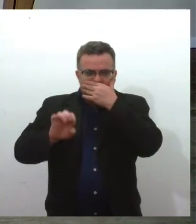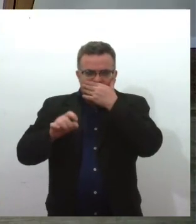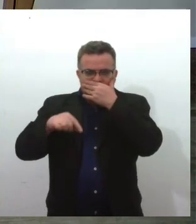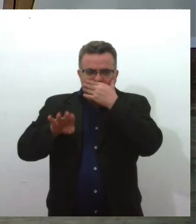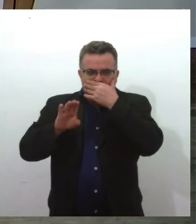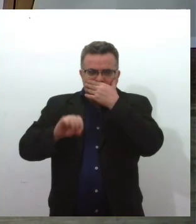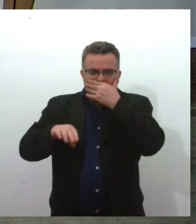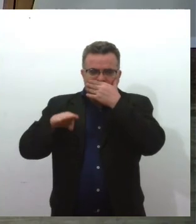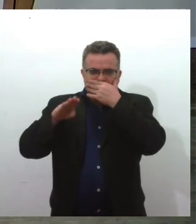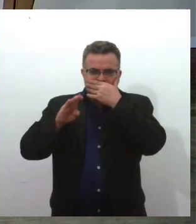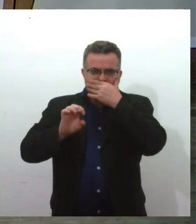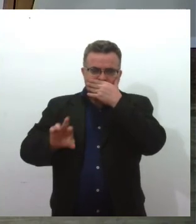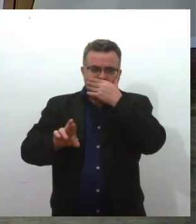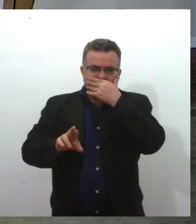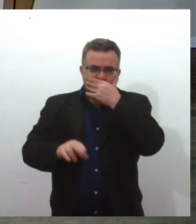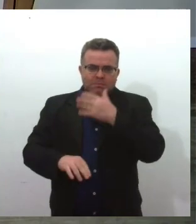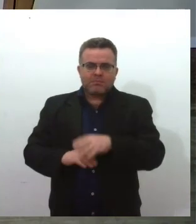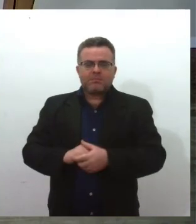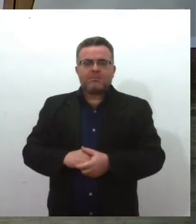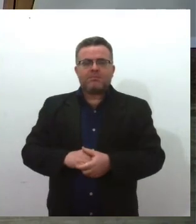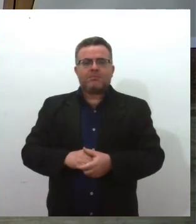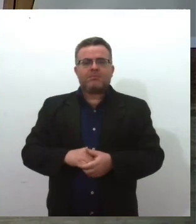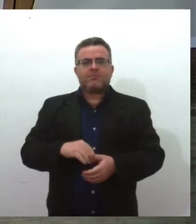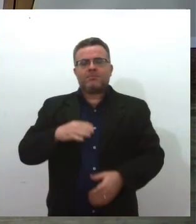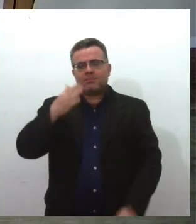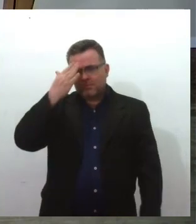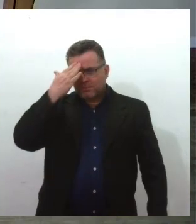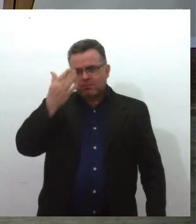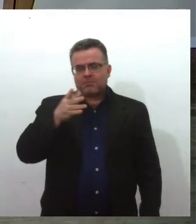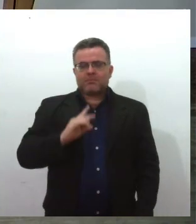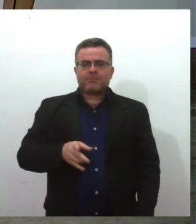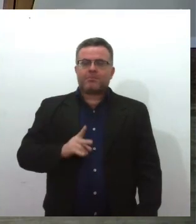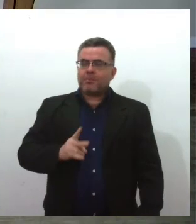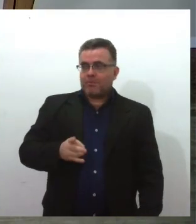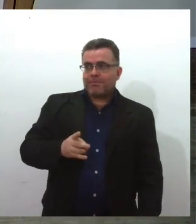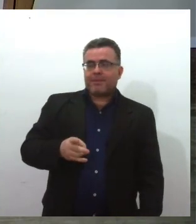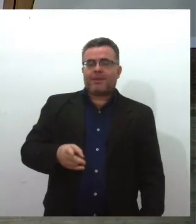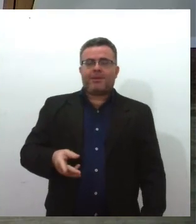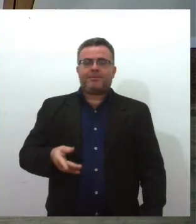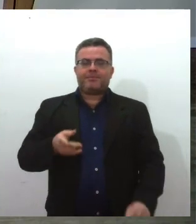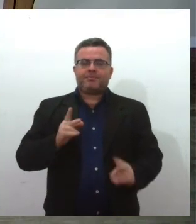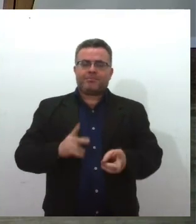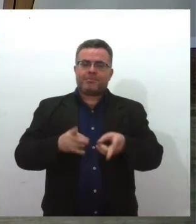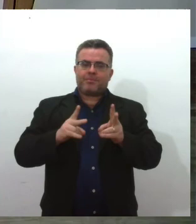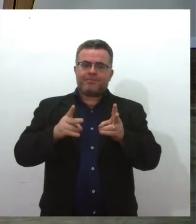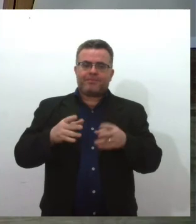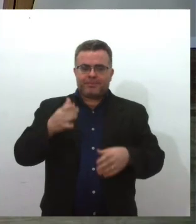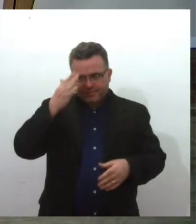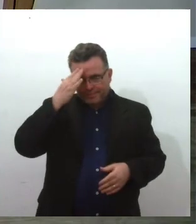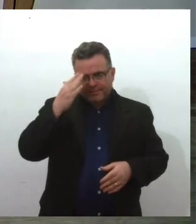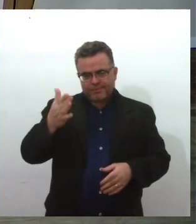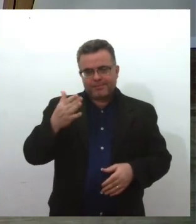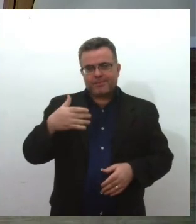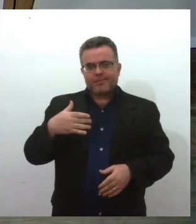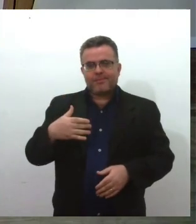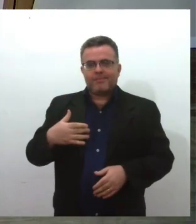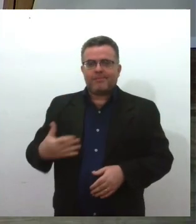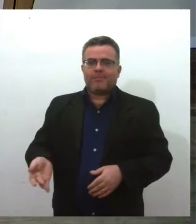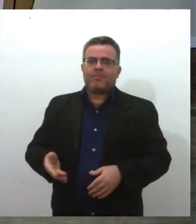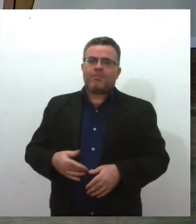Muito obrigada. Maravilha. Obrigada pelo convite. Obrigada a você. Muito obrigada mesmo, Jeruzi Romão. E